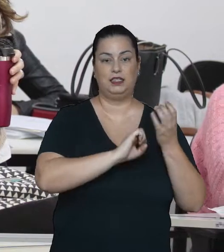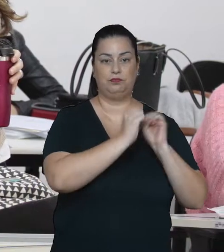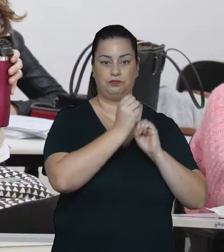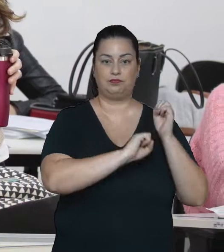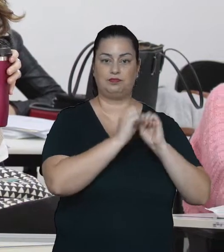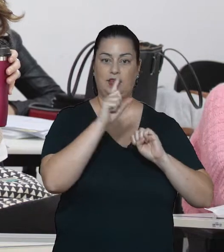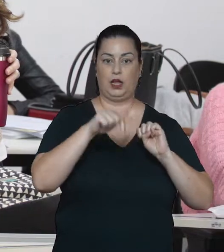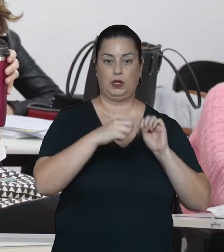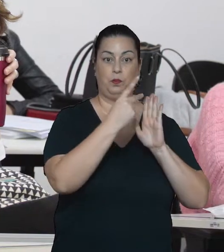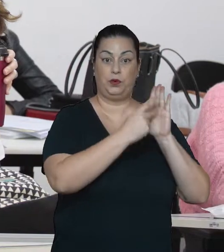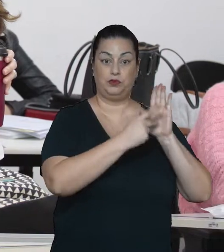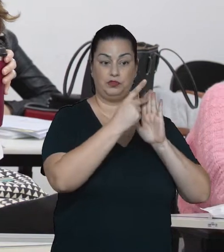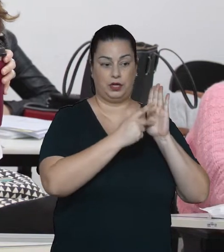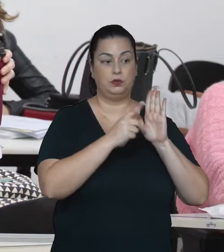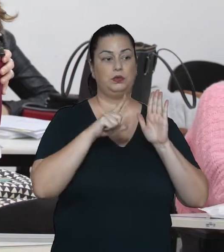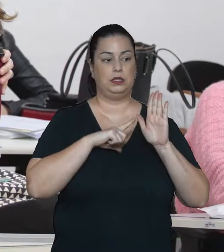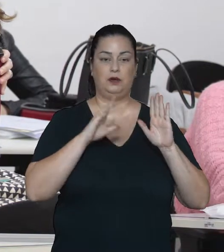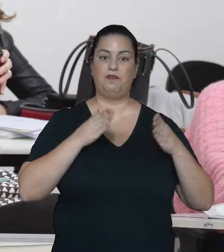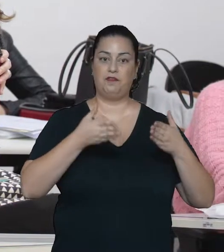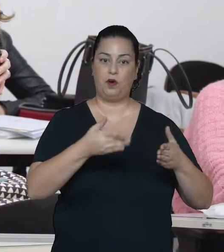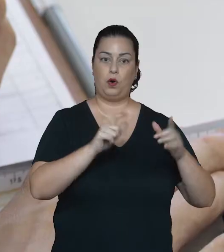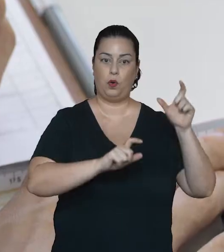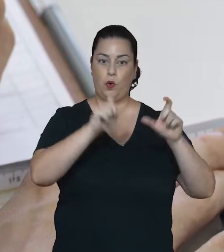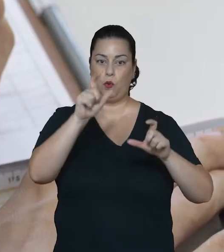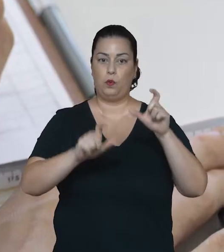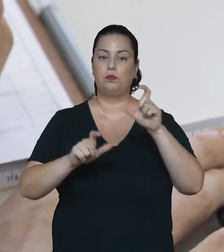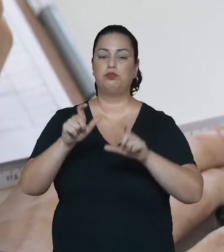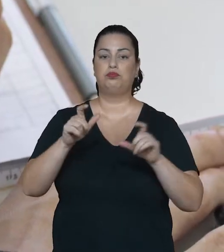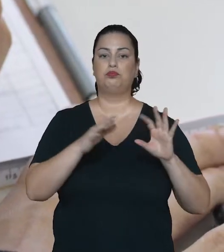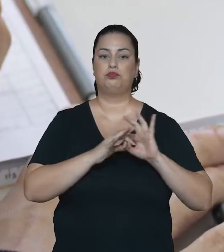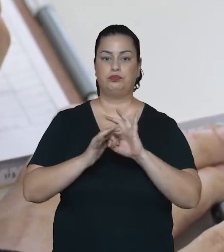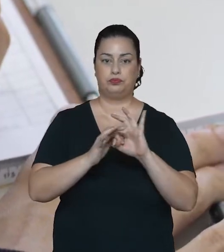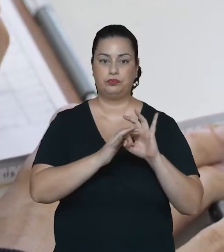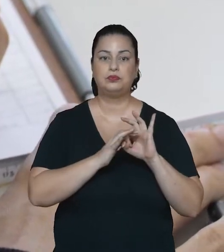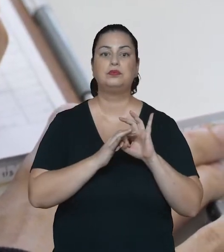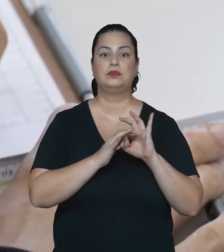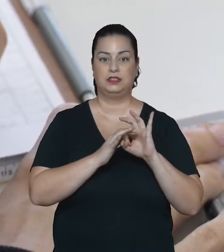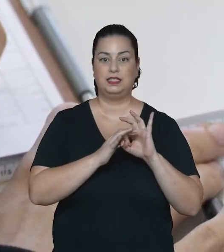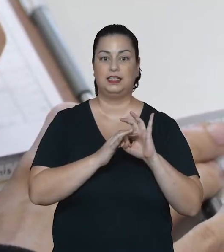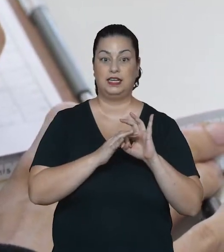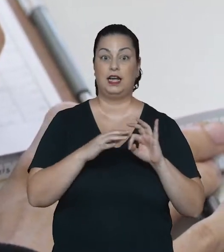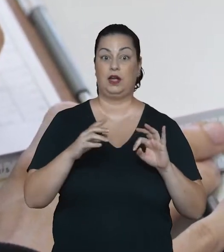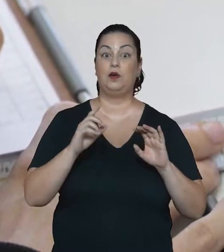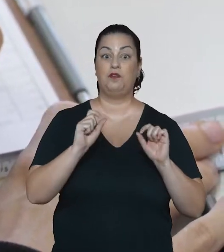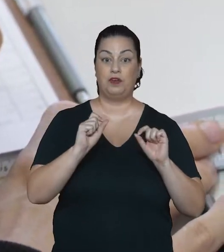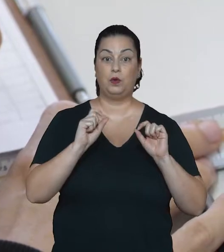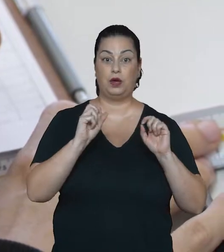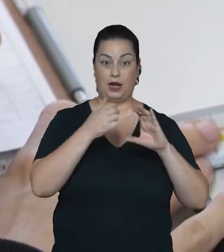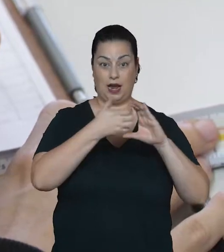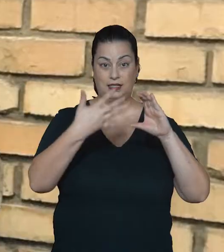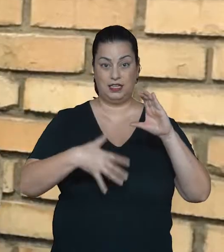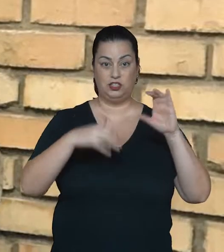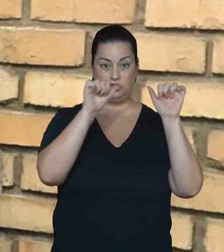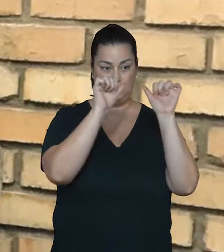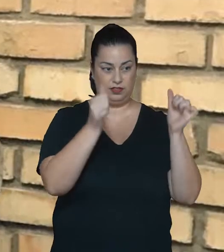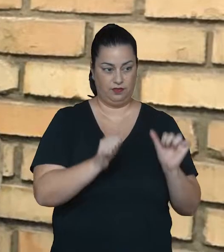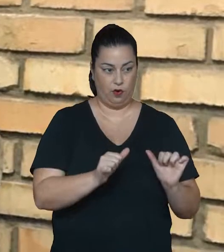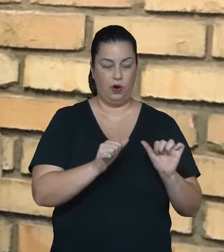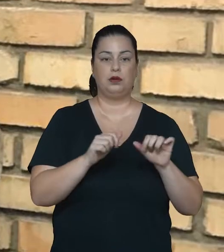industrial é uma atividade projetual centrada no ser humano, responsável pela determinação das características formais